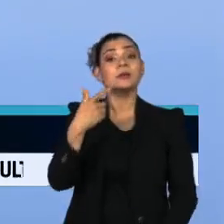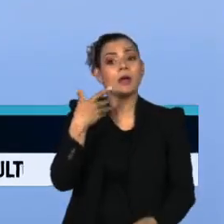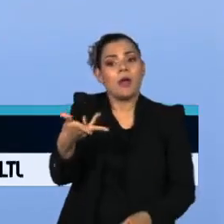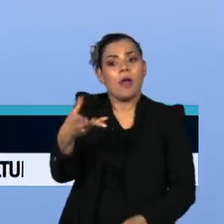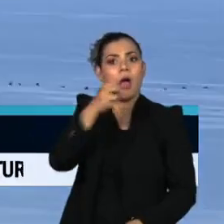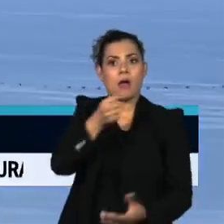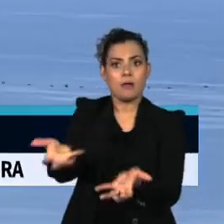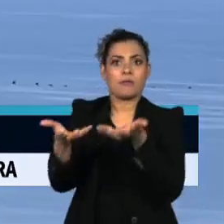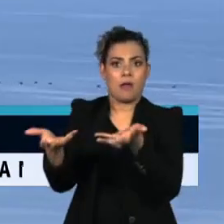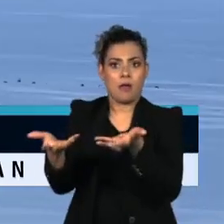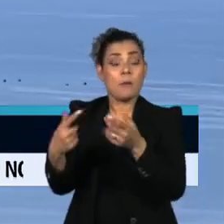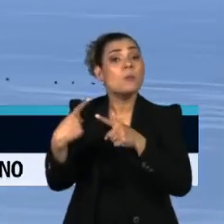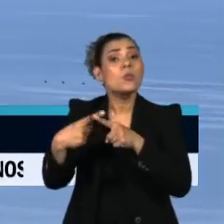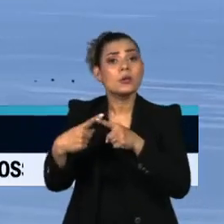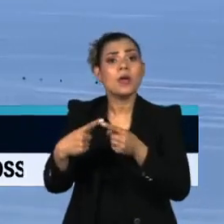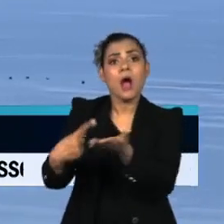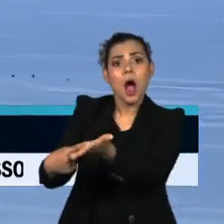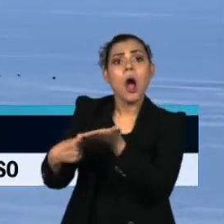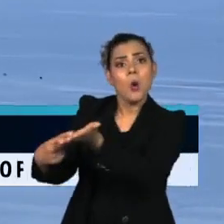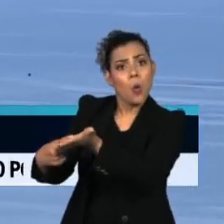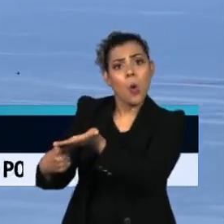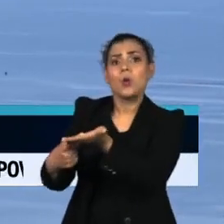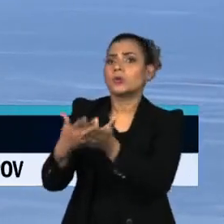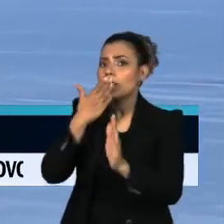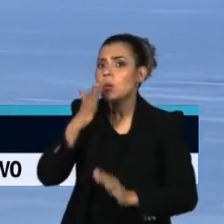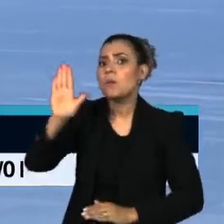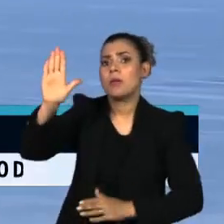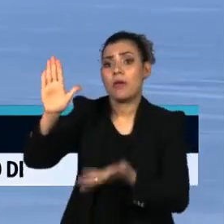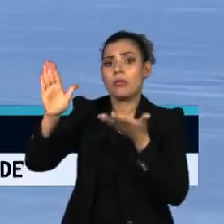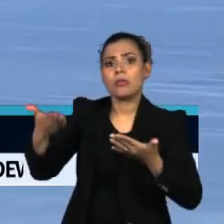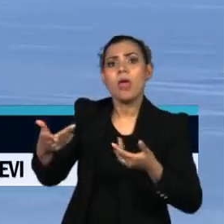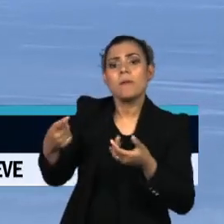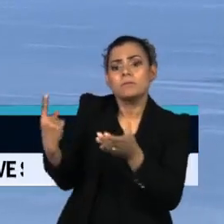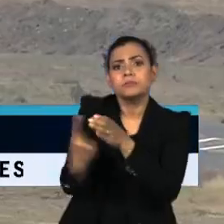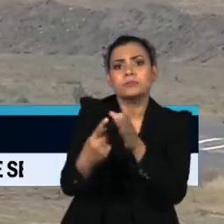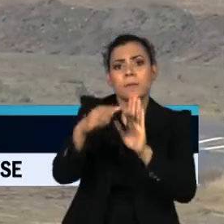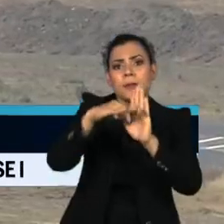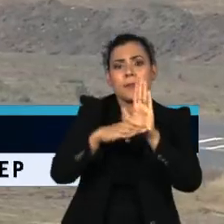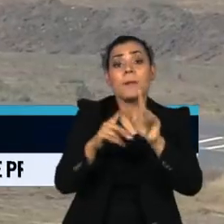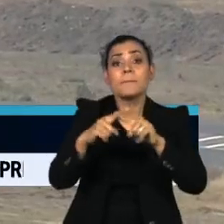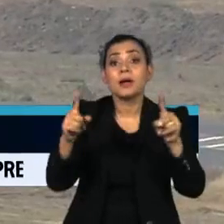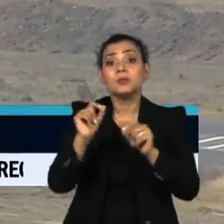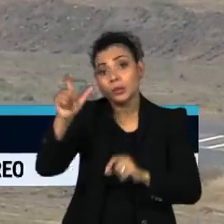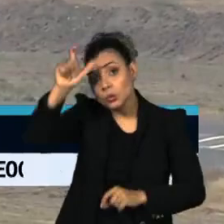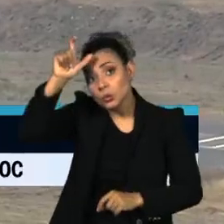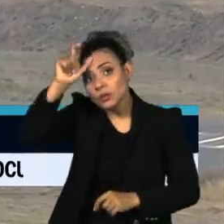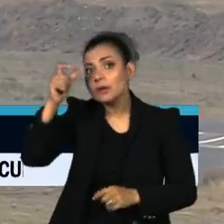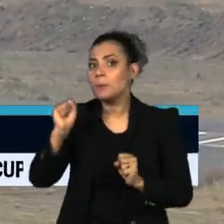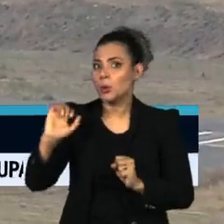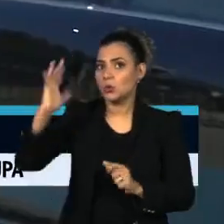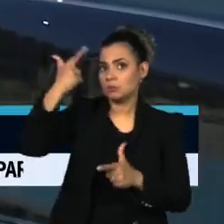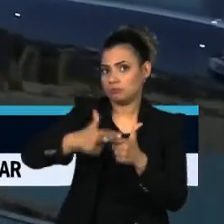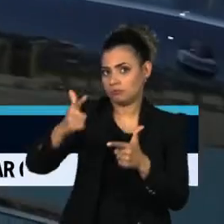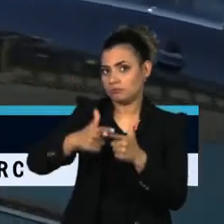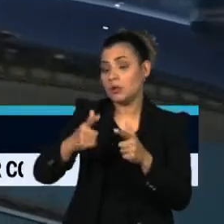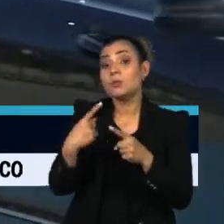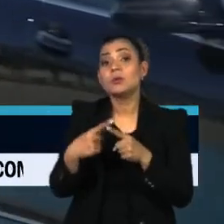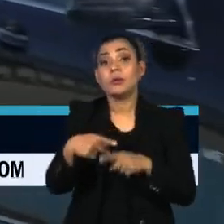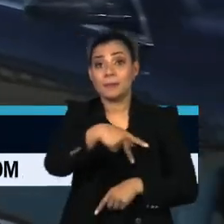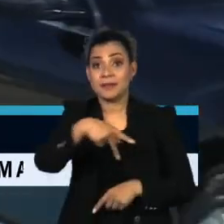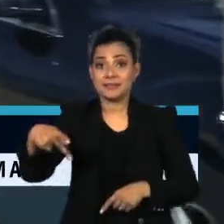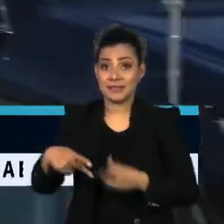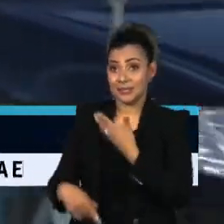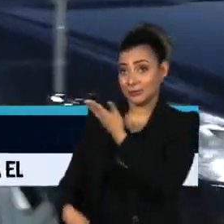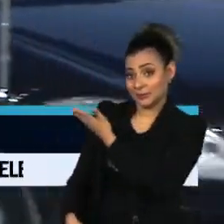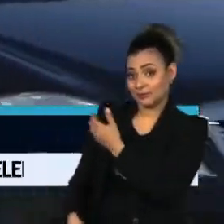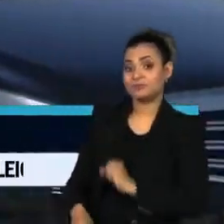Apesar de assinar um acordo se comprometendo a ratificar a inclusão, a Turquia ainda pode trazer problemas. O presidente Recep Erdogan